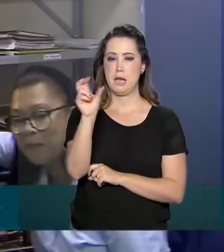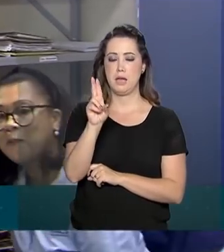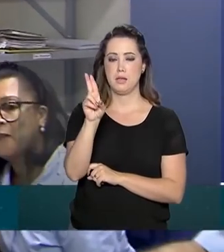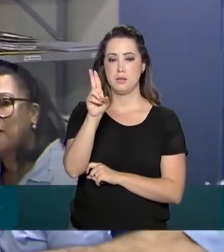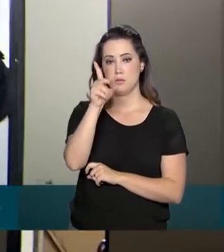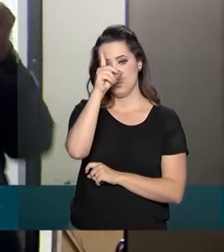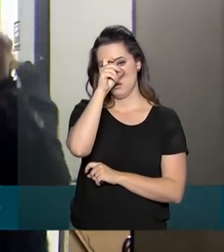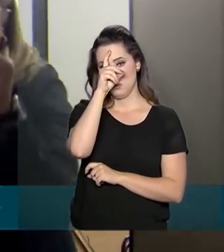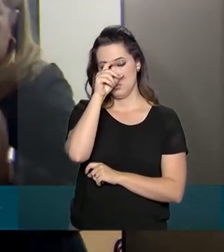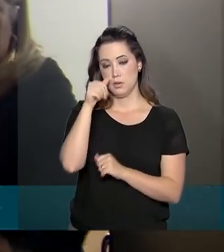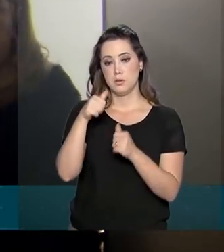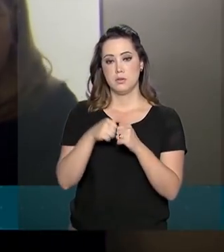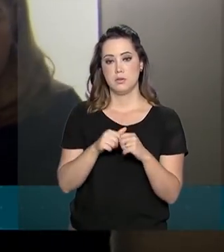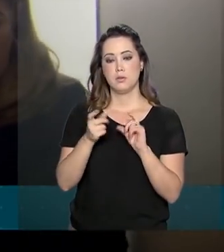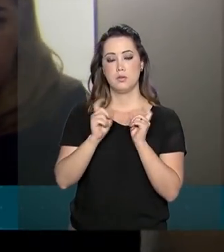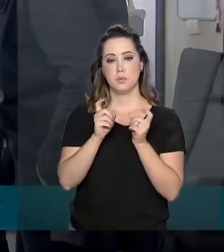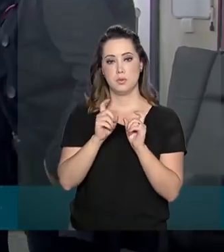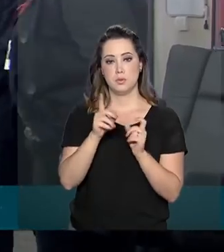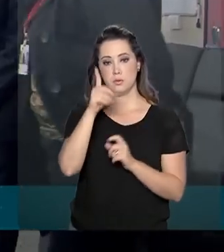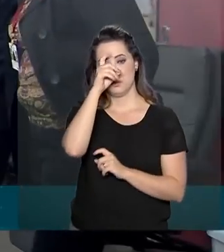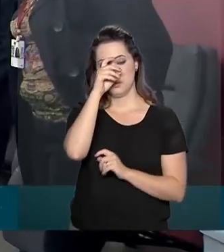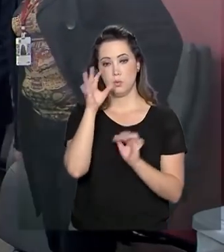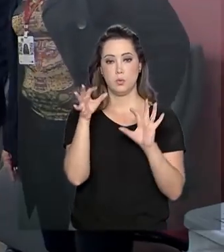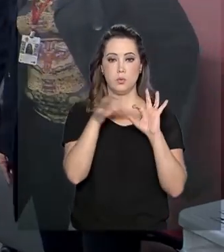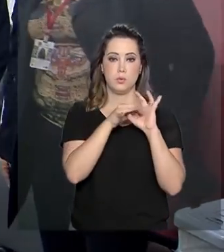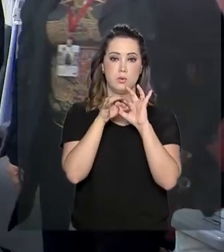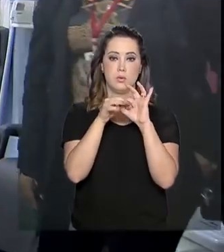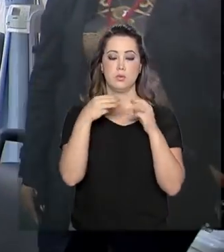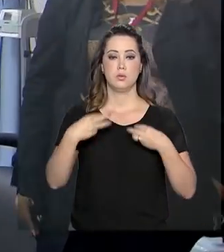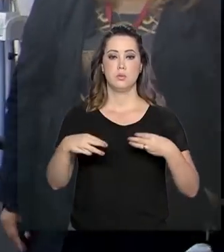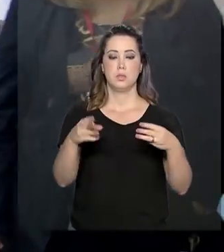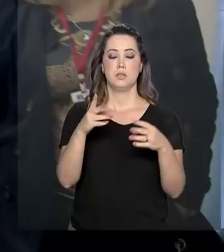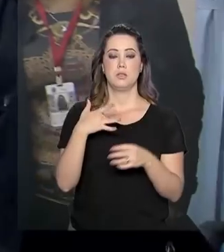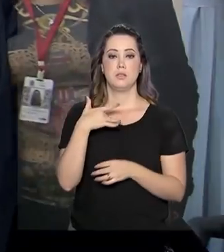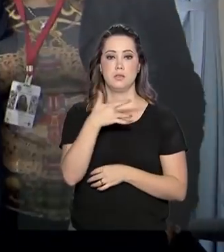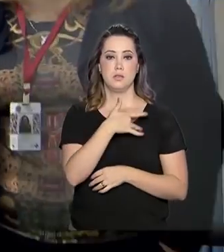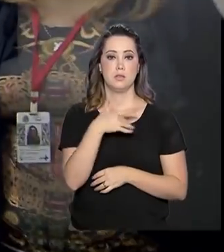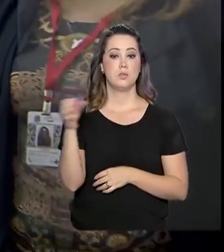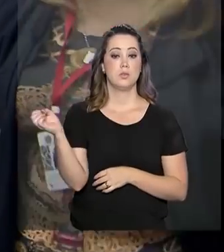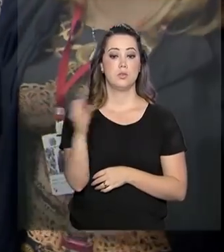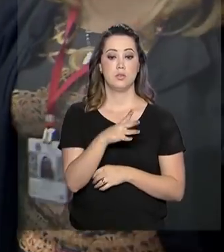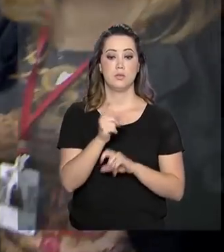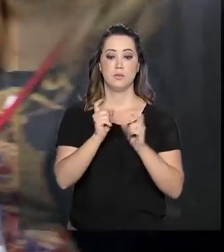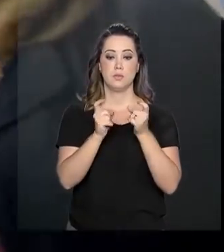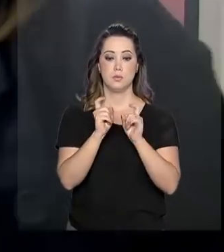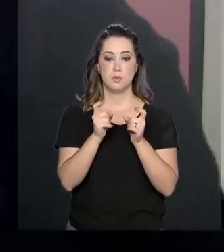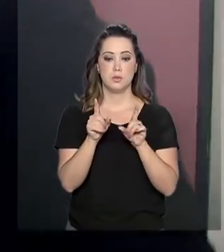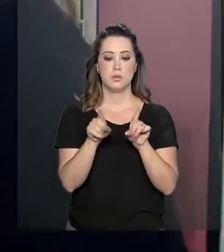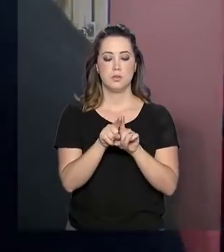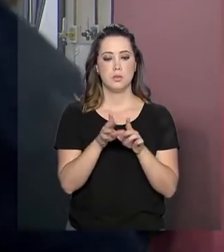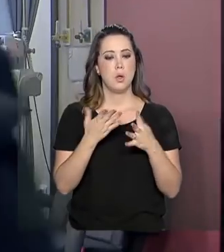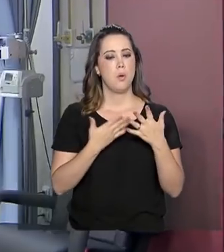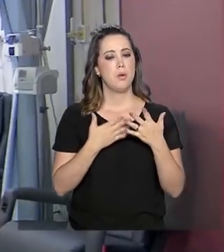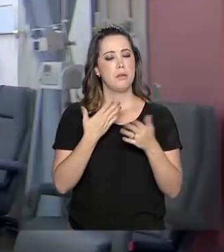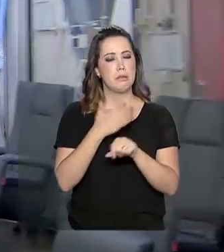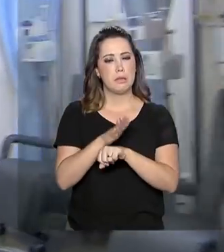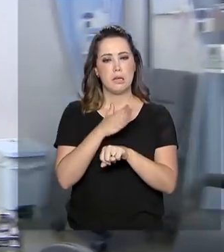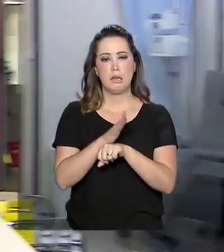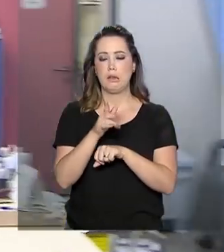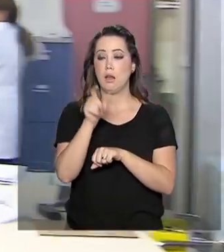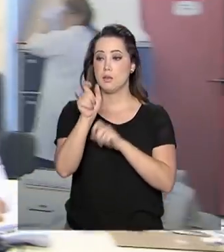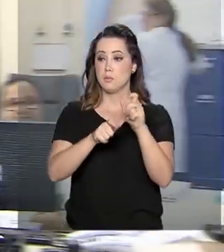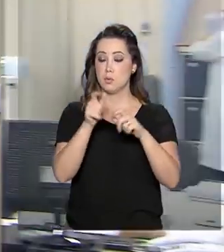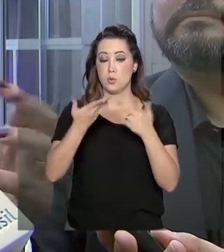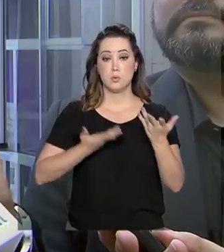gestão hospitalar, feito em parceria com o Ministério da Saúde. A meta é modernizar as administrações e qualificar os serviços